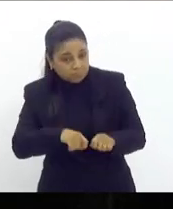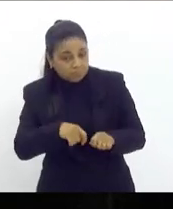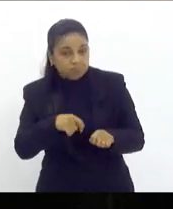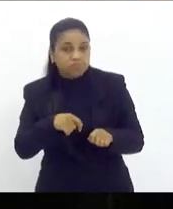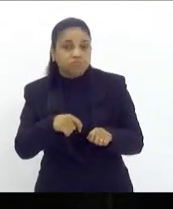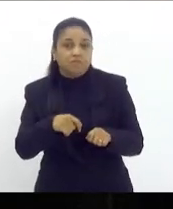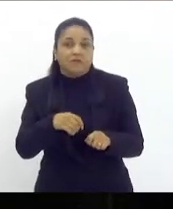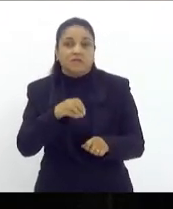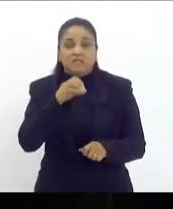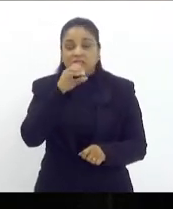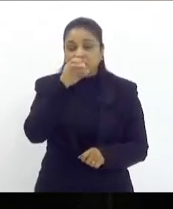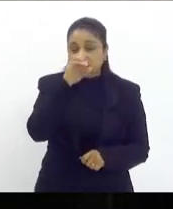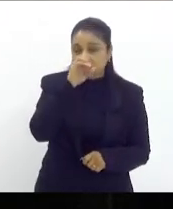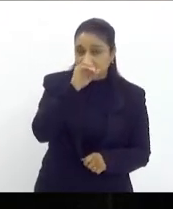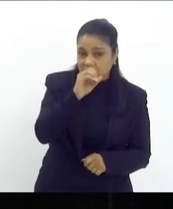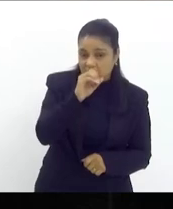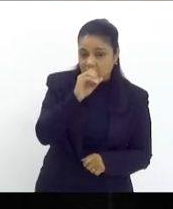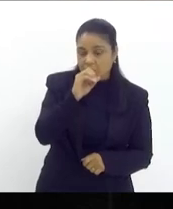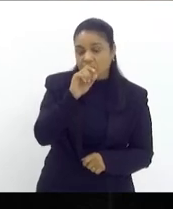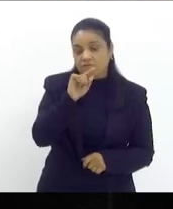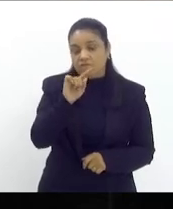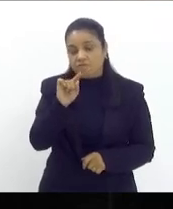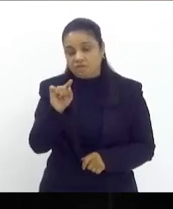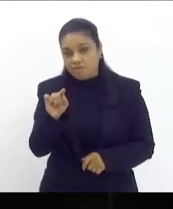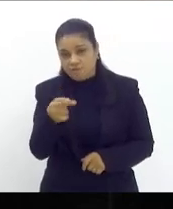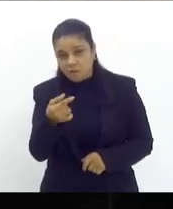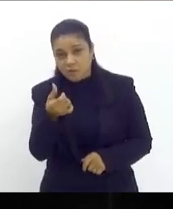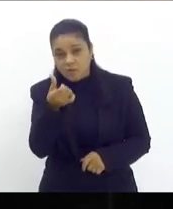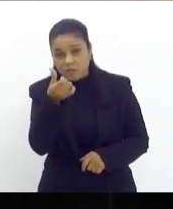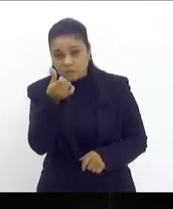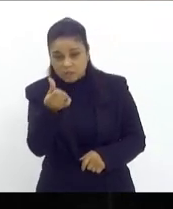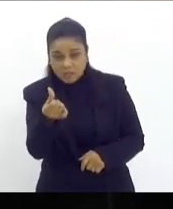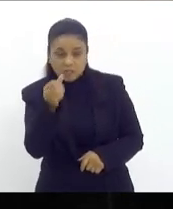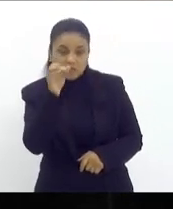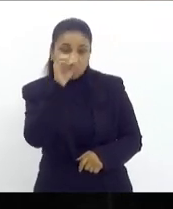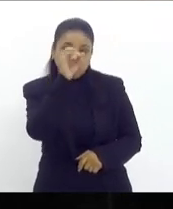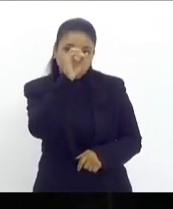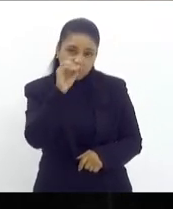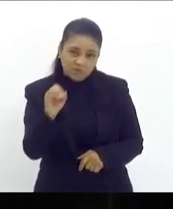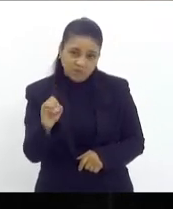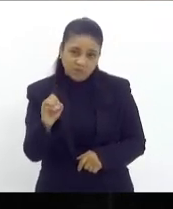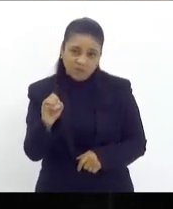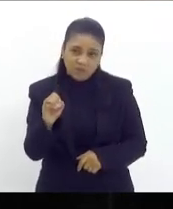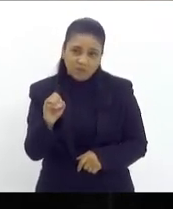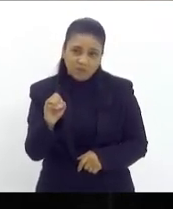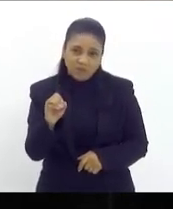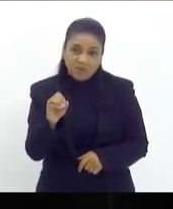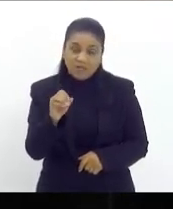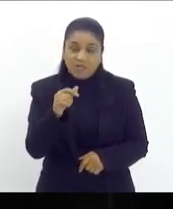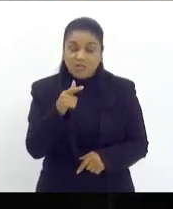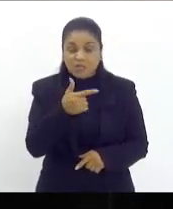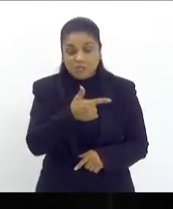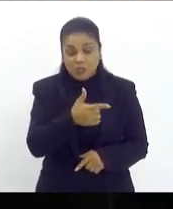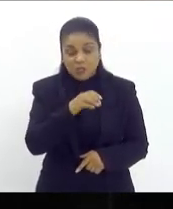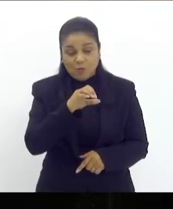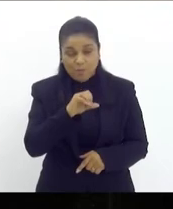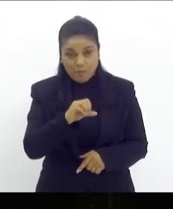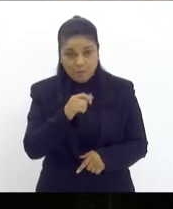0,6 por cento em 23 em 2023